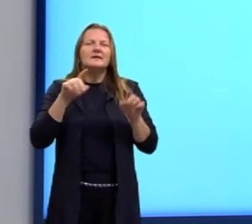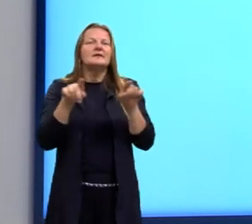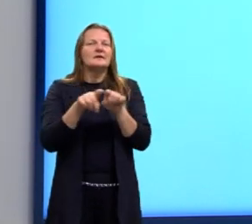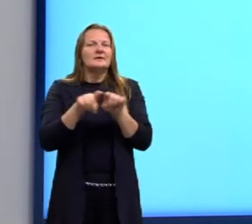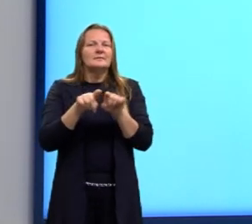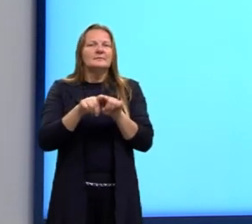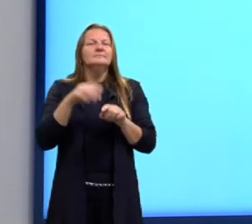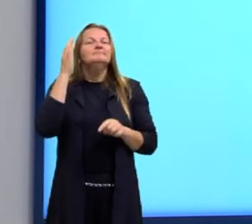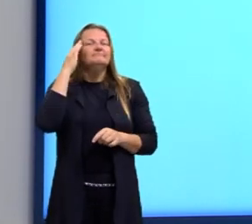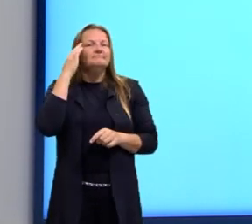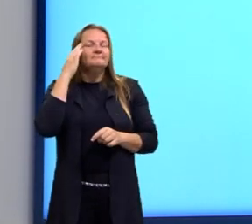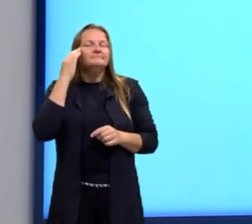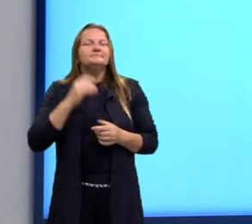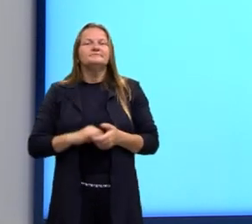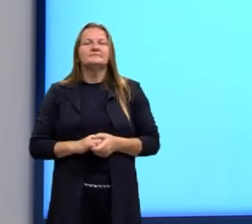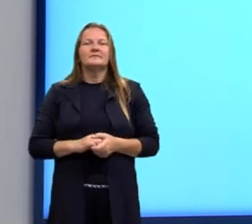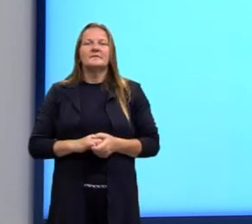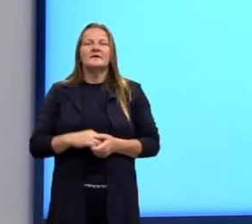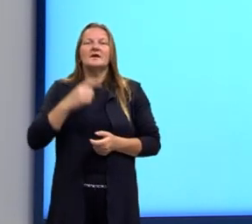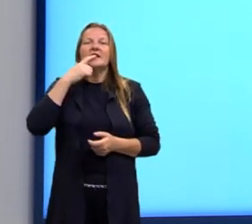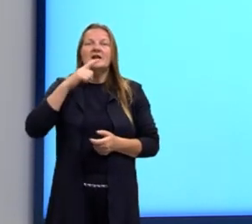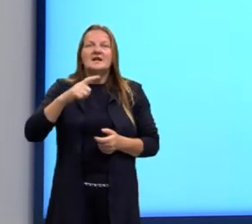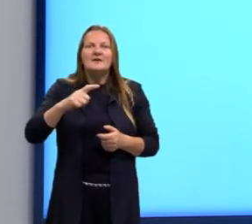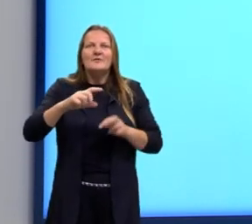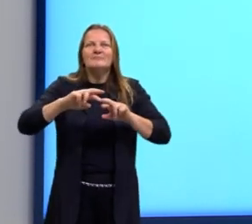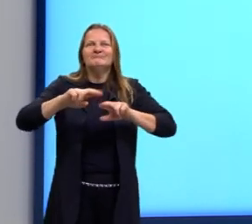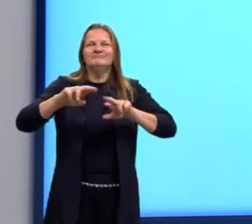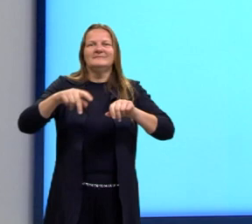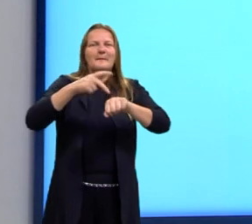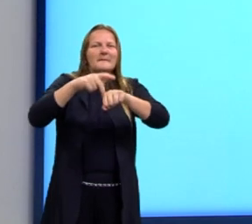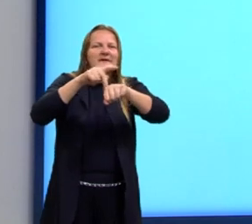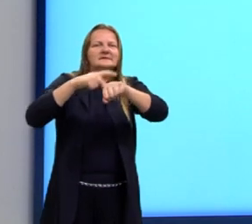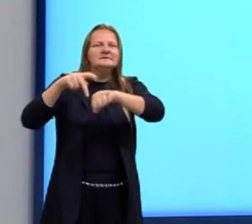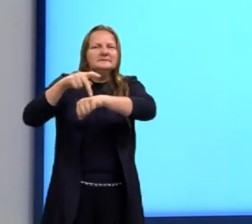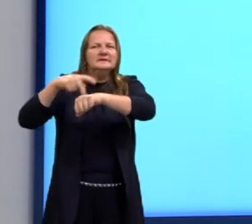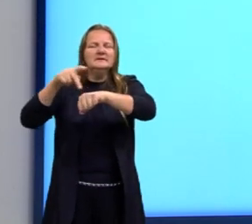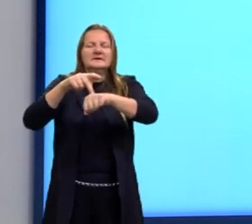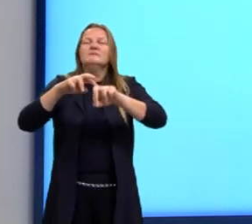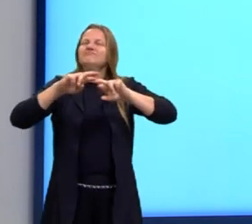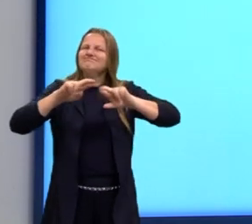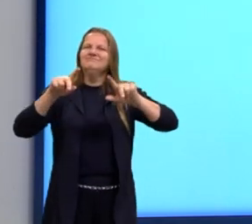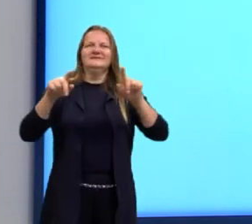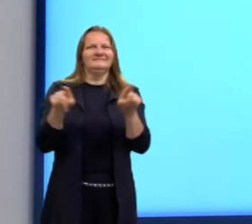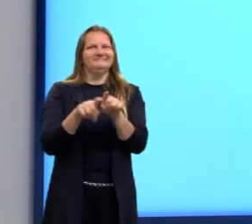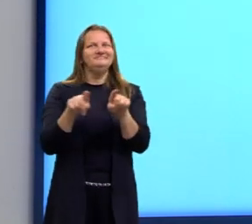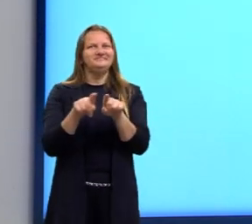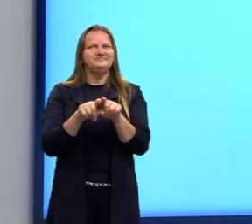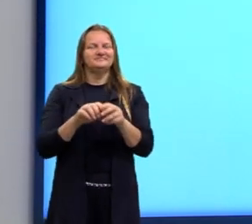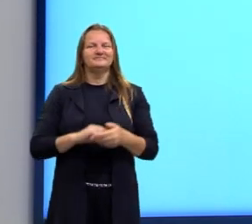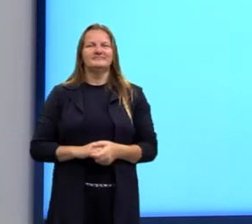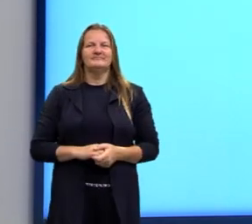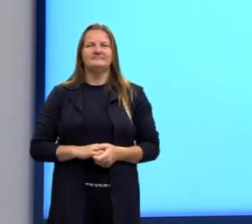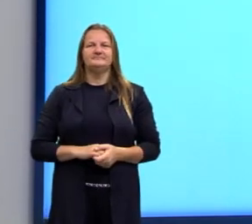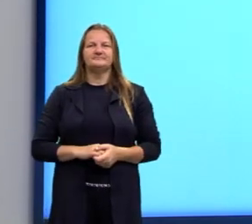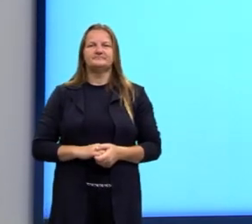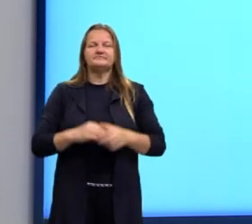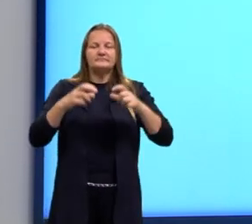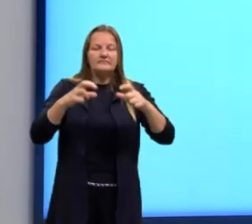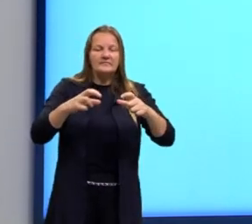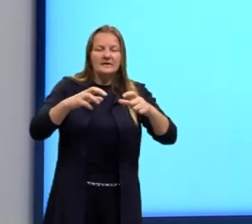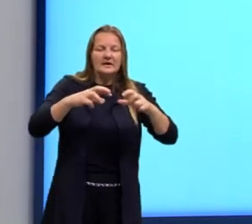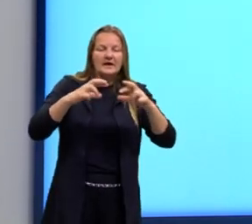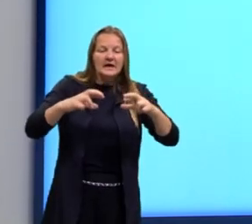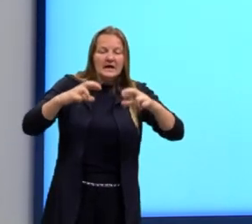entender que esse idioma é diferente de país para país, é diferente de região para